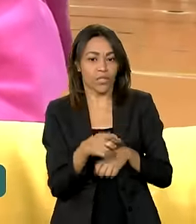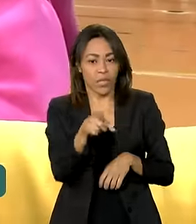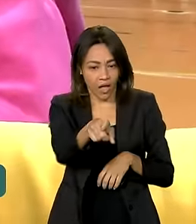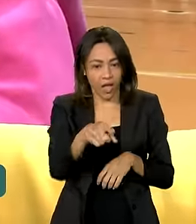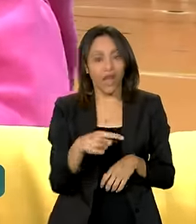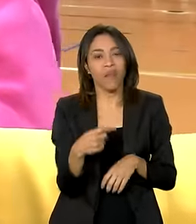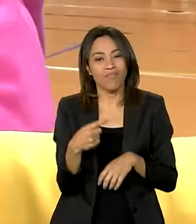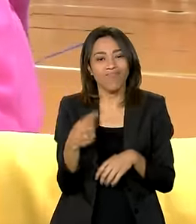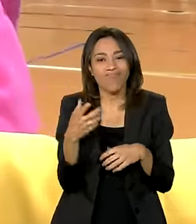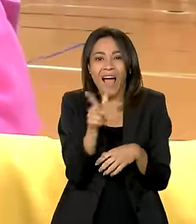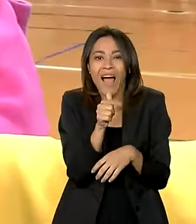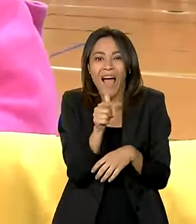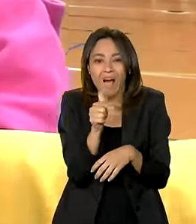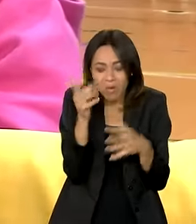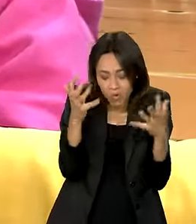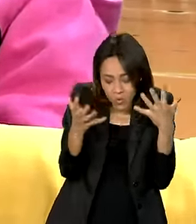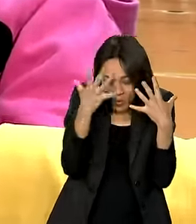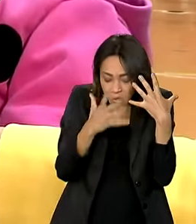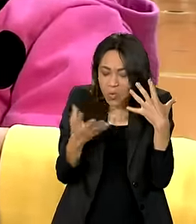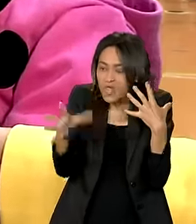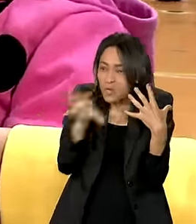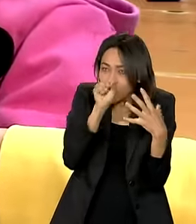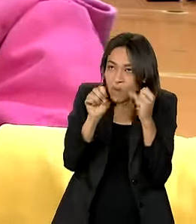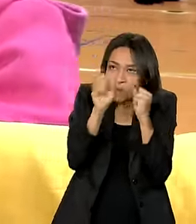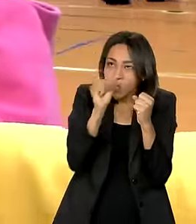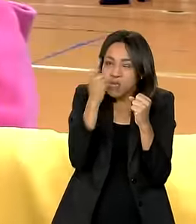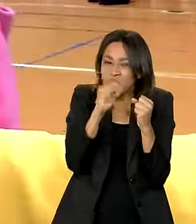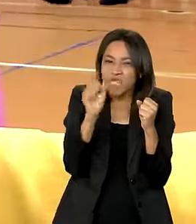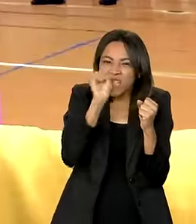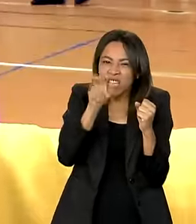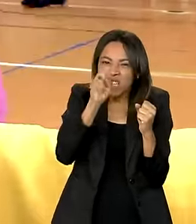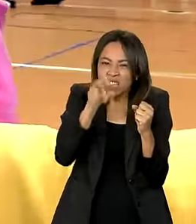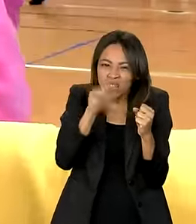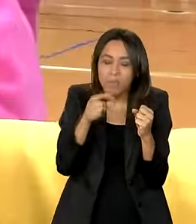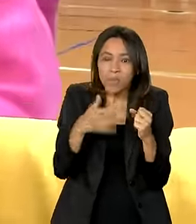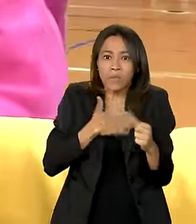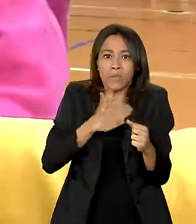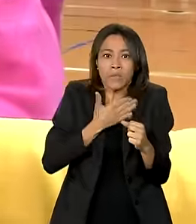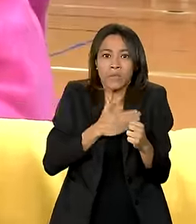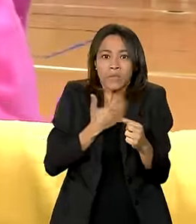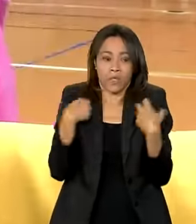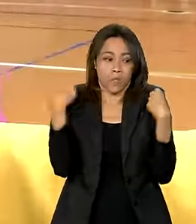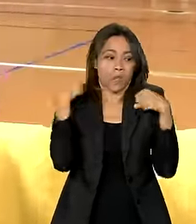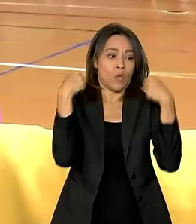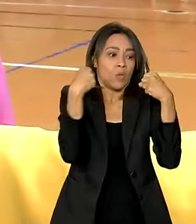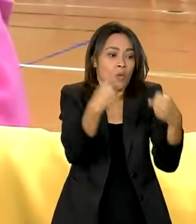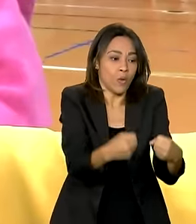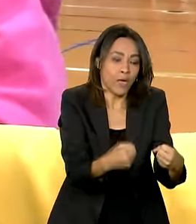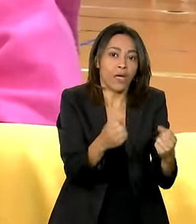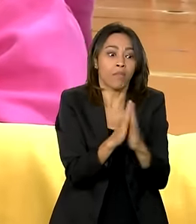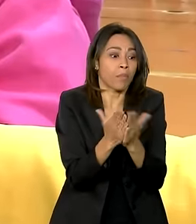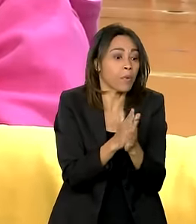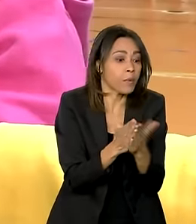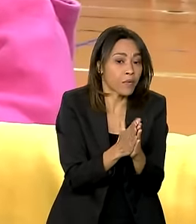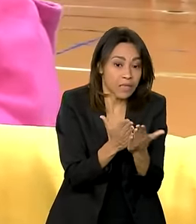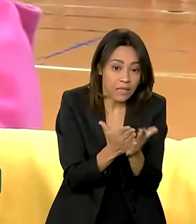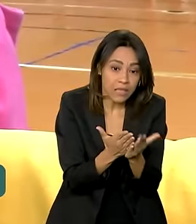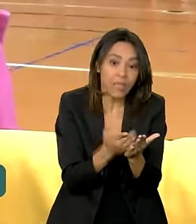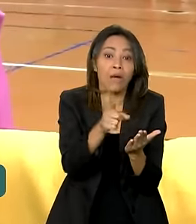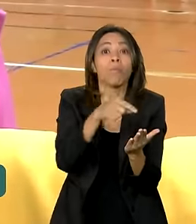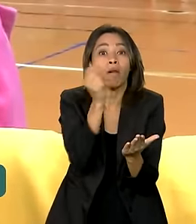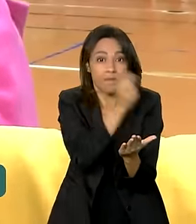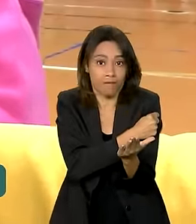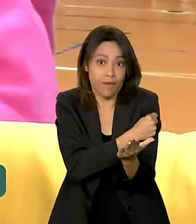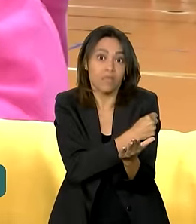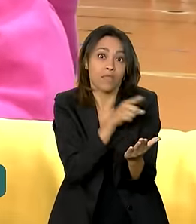água, aí também ela ficou meio engripadinha, né, e eu fiquei com medo. Daí a primeira coisa que eu fiz foi correndo pegar a carteira de vacina dela, para poder